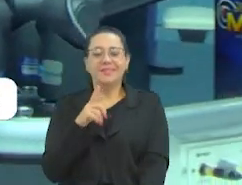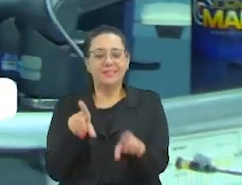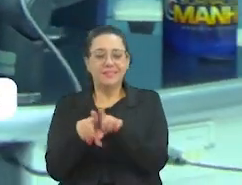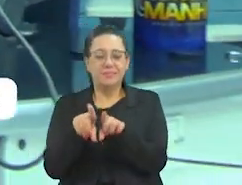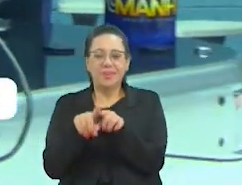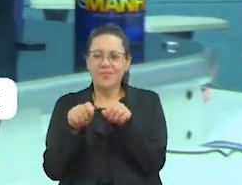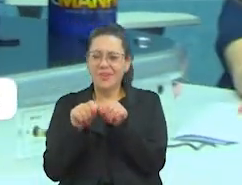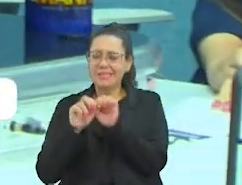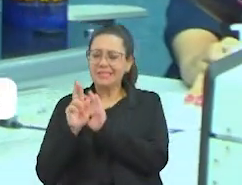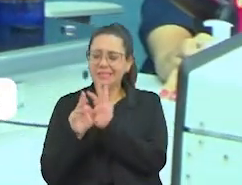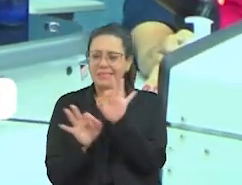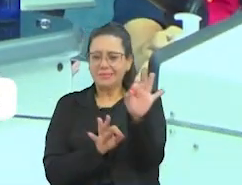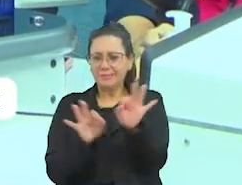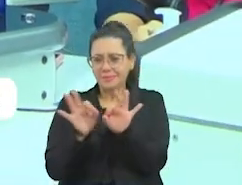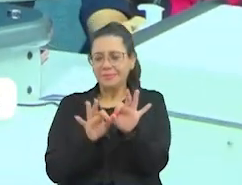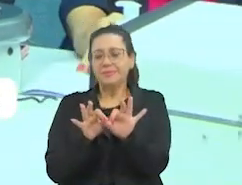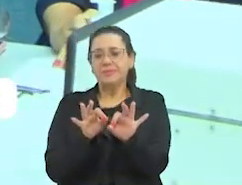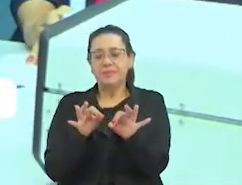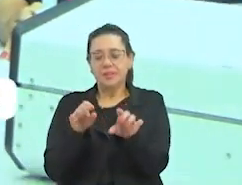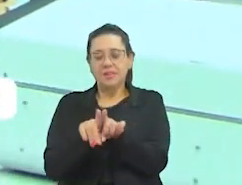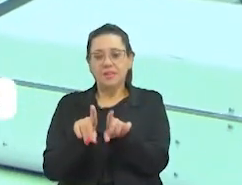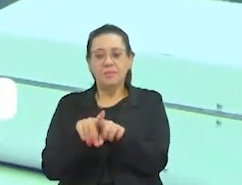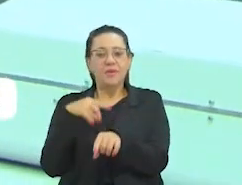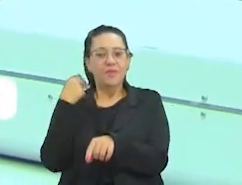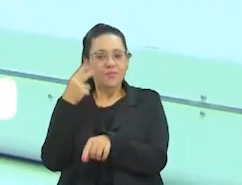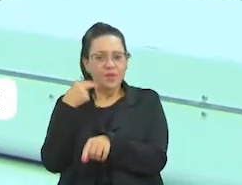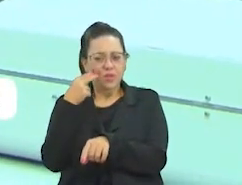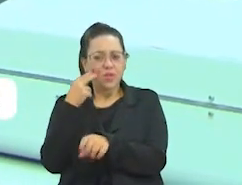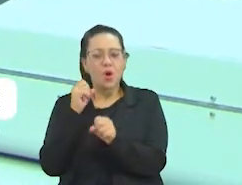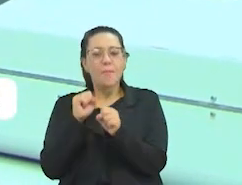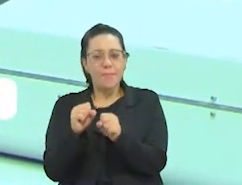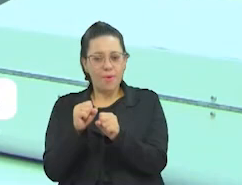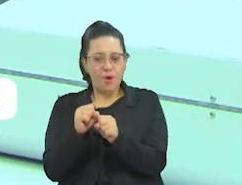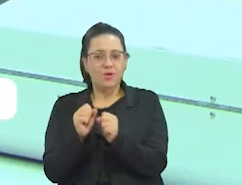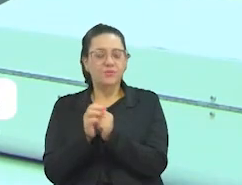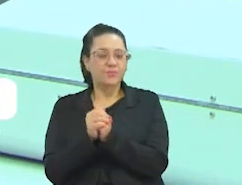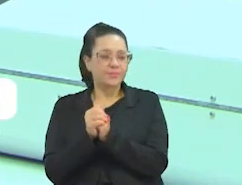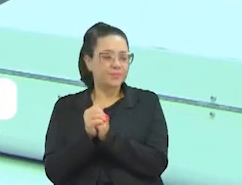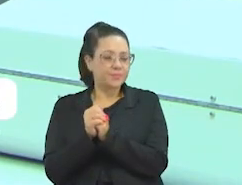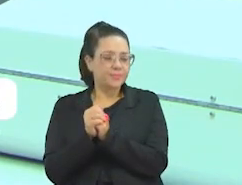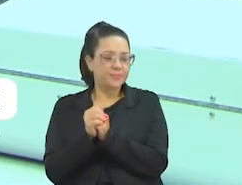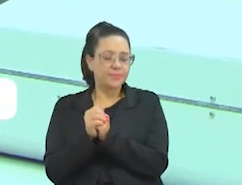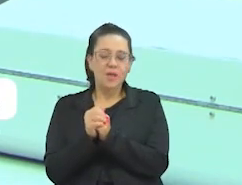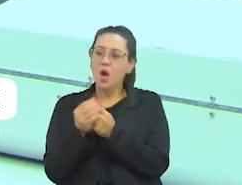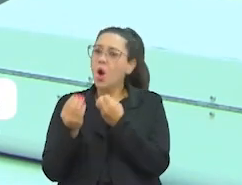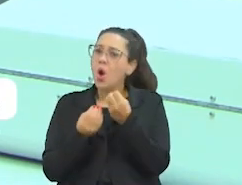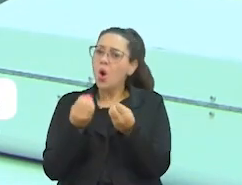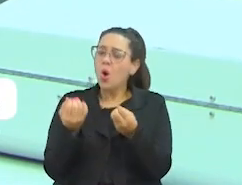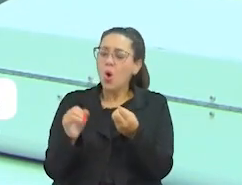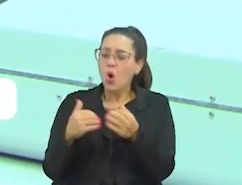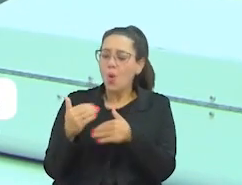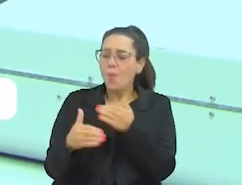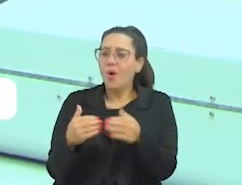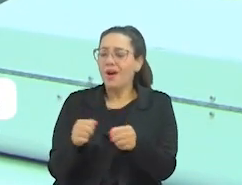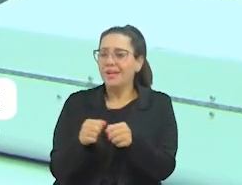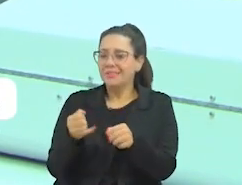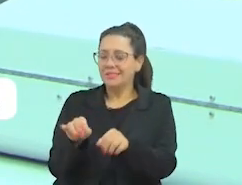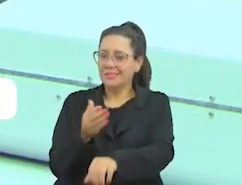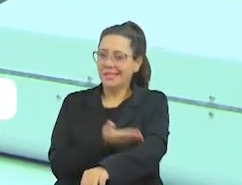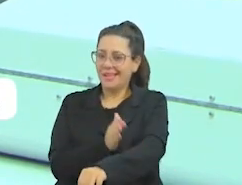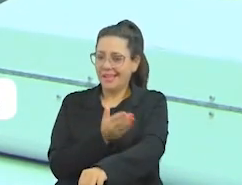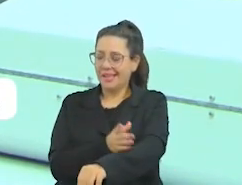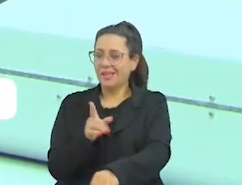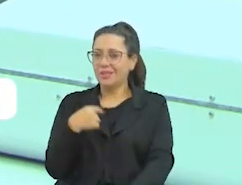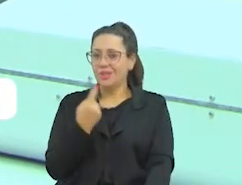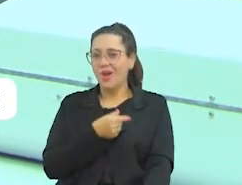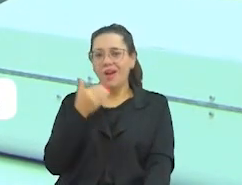fazer esse tipo de projeto. Mas os vereadores, eles podem trabalhar isso. Como que vai funcionar na prática esse projeto, para a gente entender? Na prática,